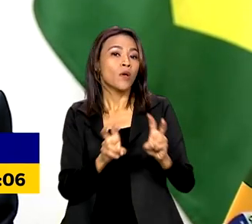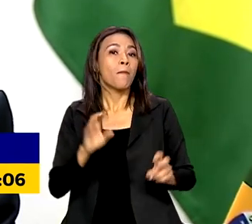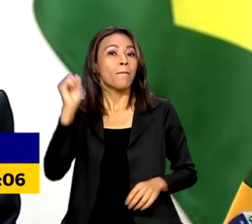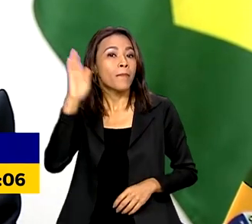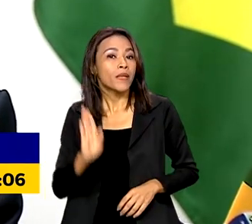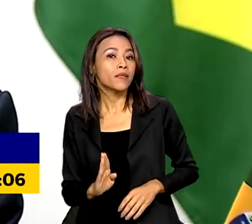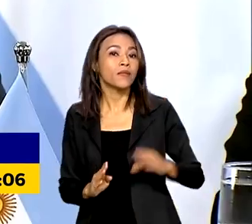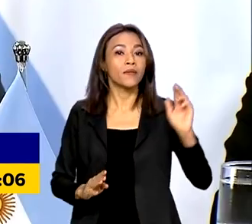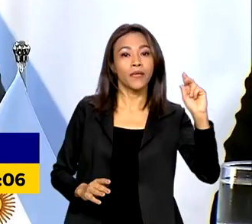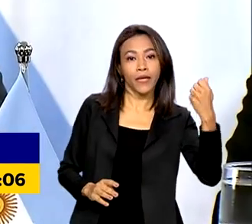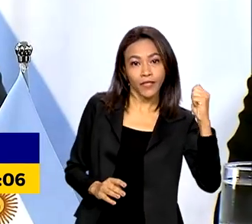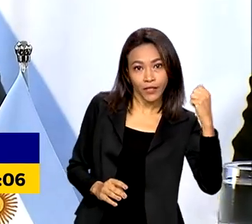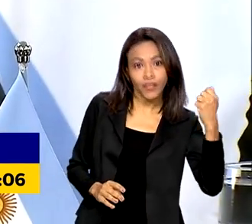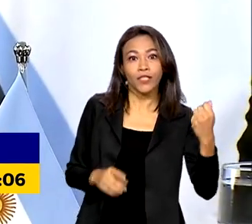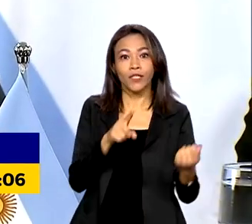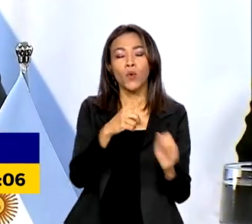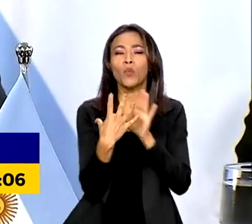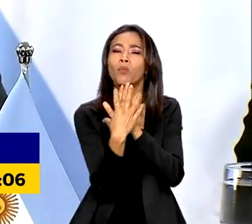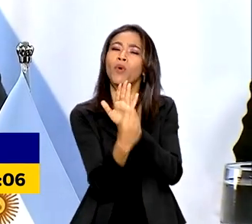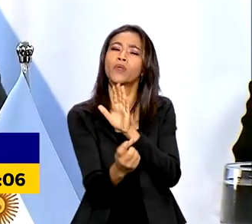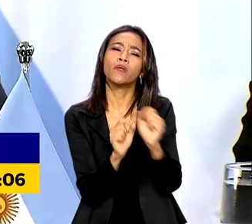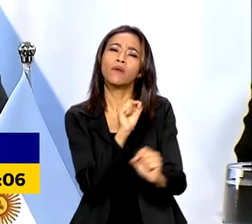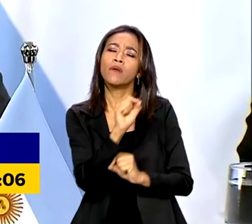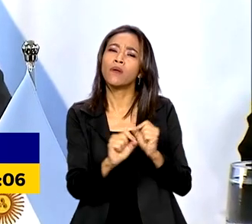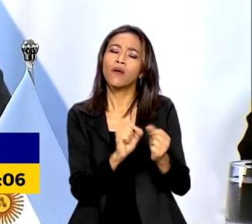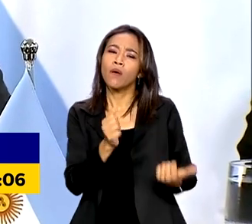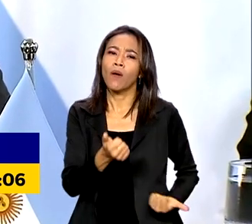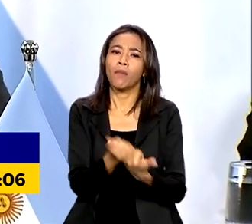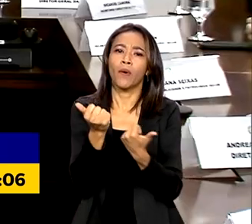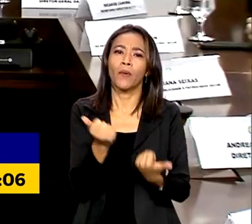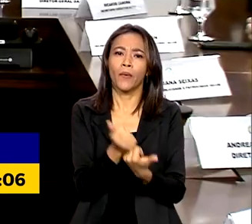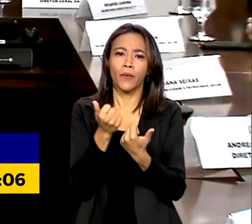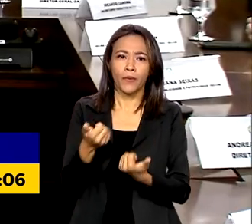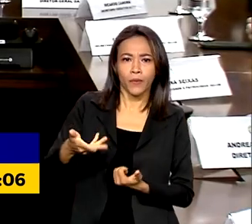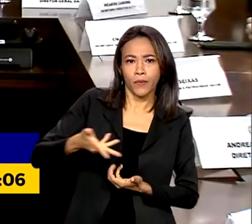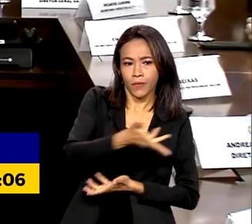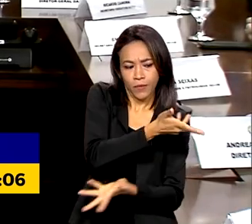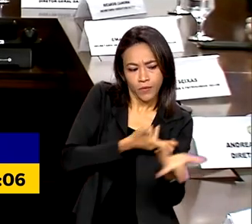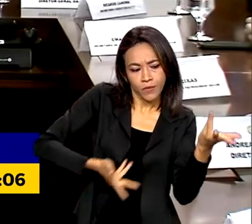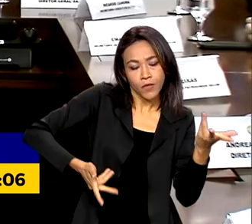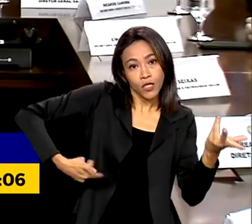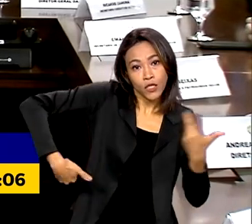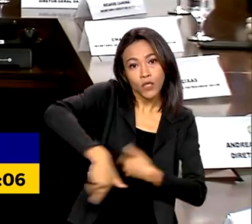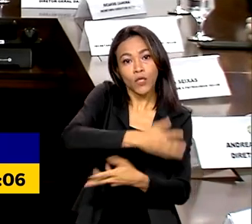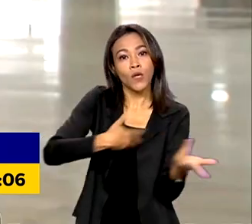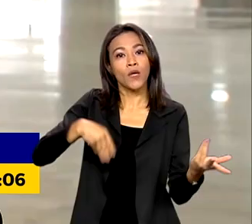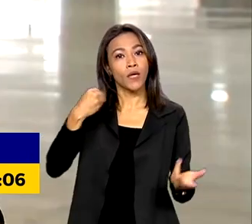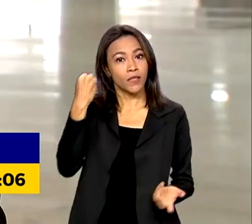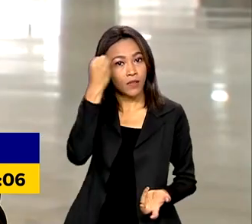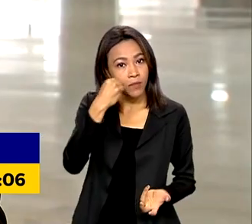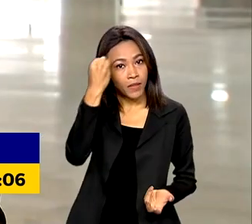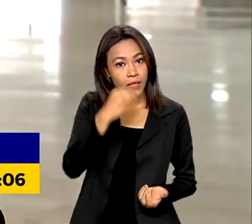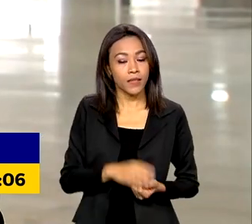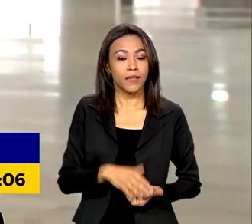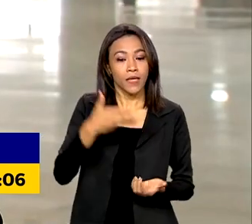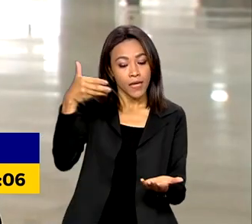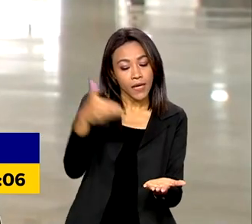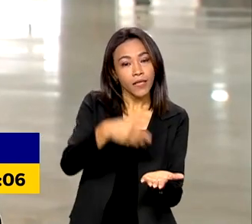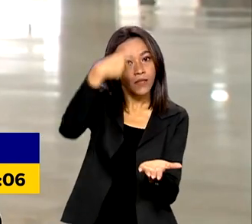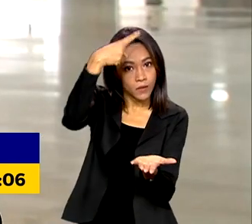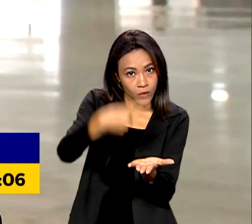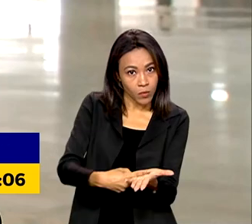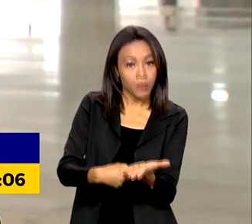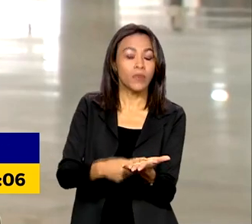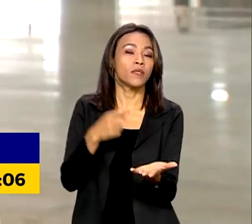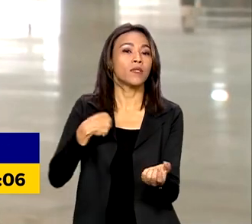de comunicação prevê um modelo capaz de fortalecer a produção regional e a troca de experiência. O acordo bilateral entre